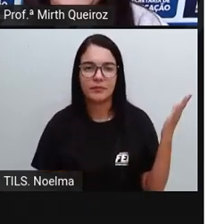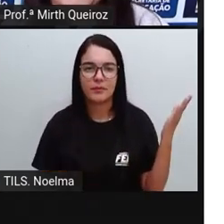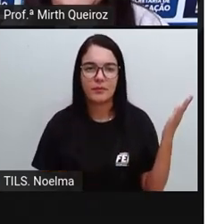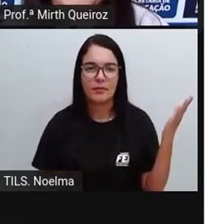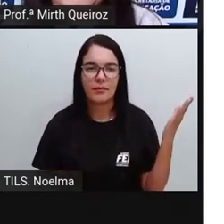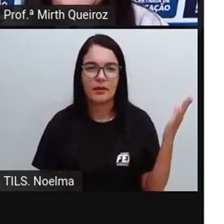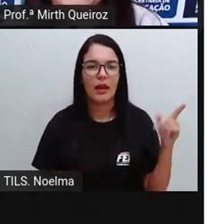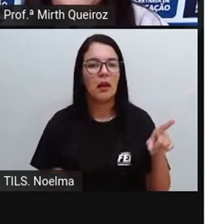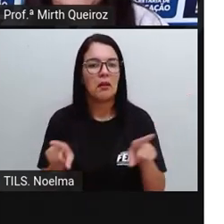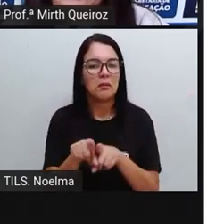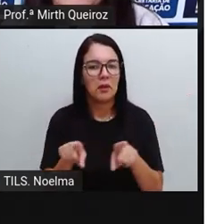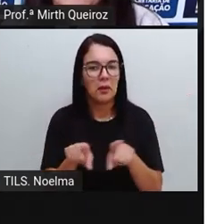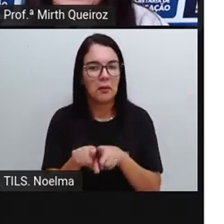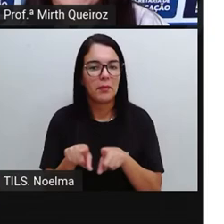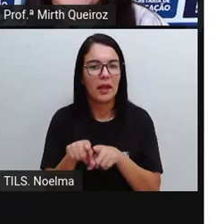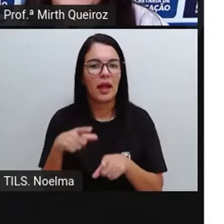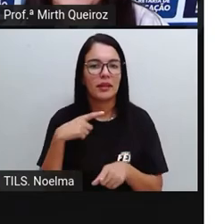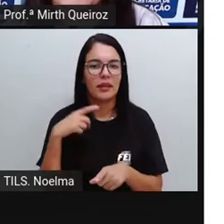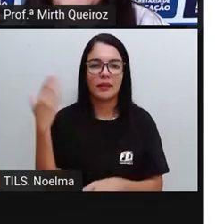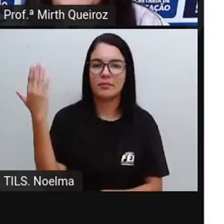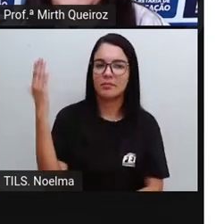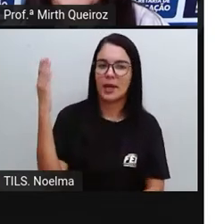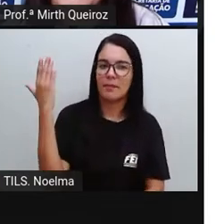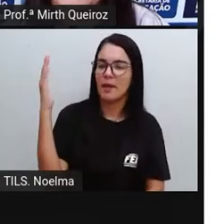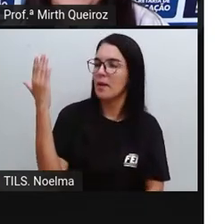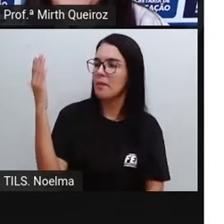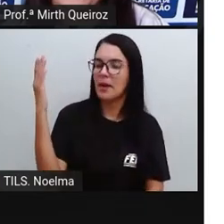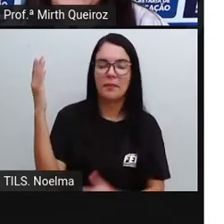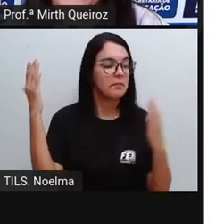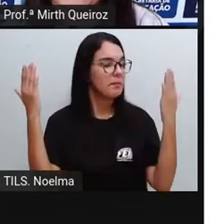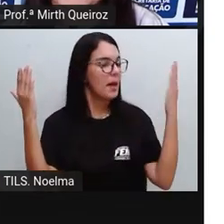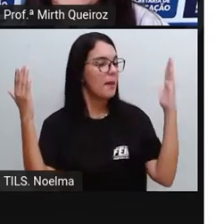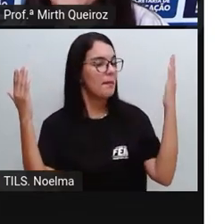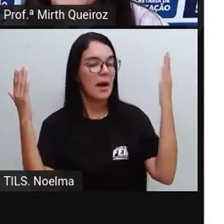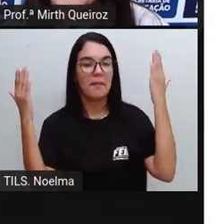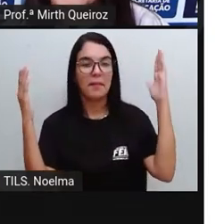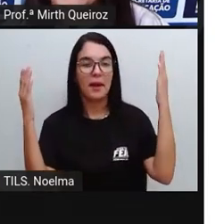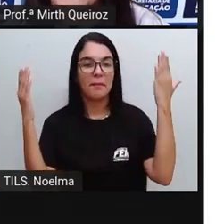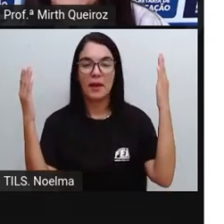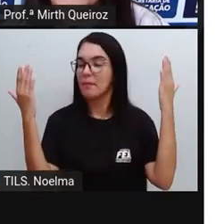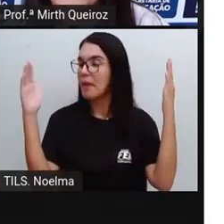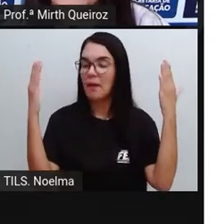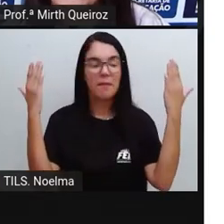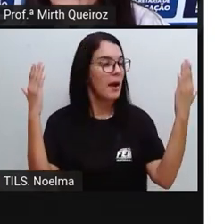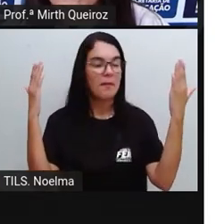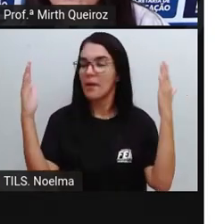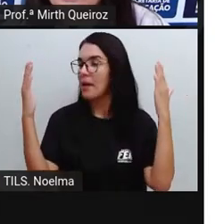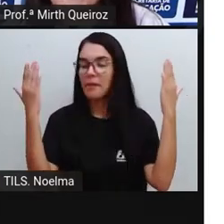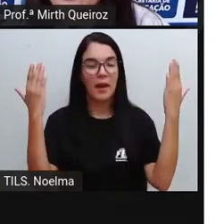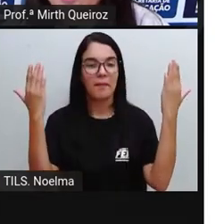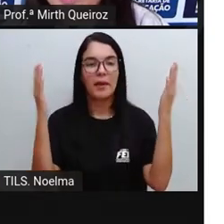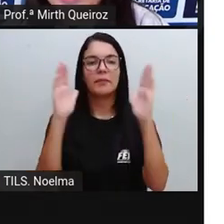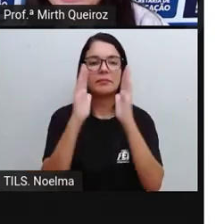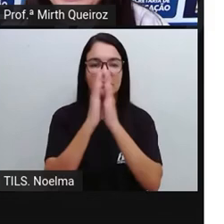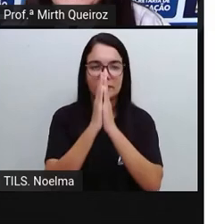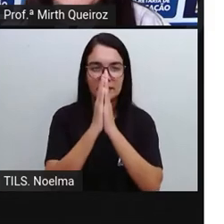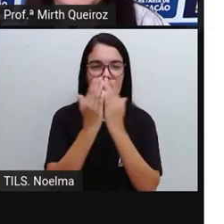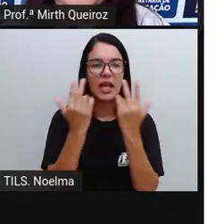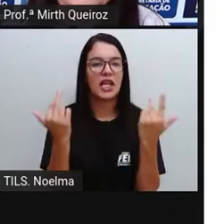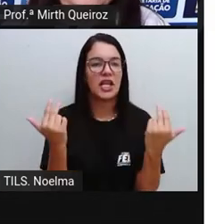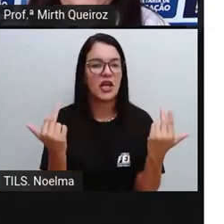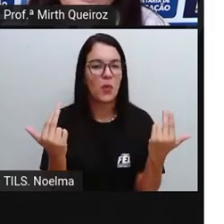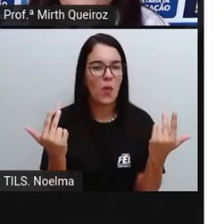gente poderia traçar da seguinte forma e um lado ficaria exatamente igual ao outro. Assim como aconteceu também com a formiga.